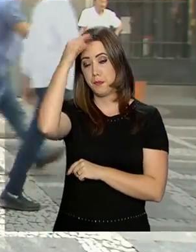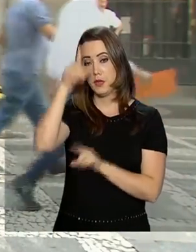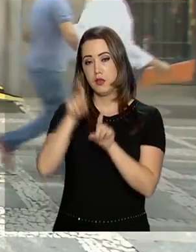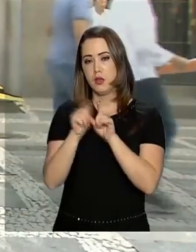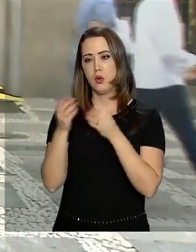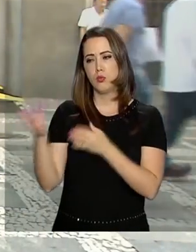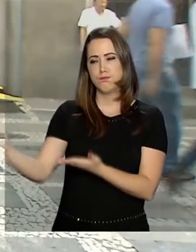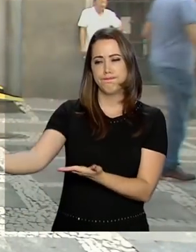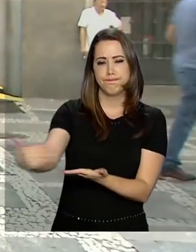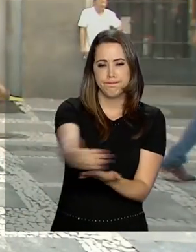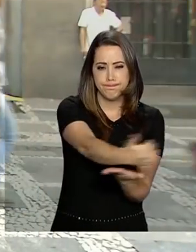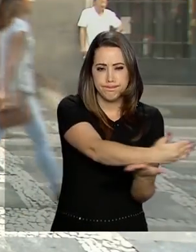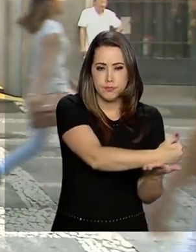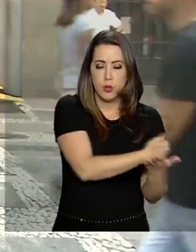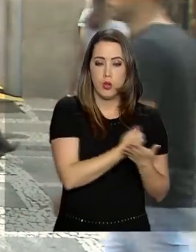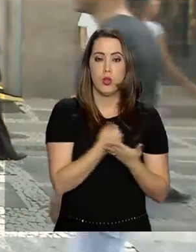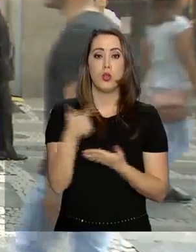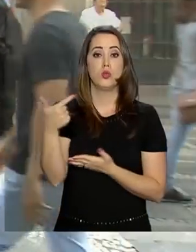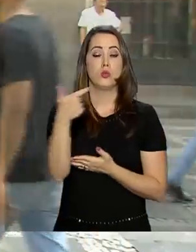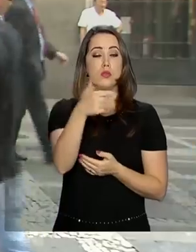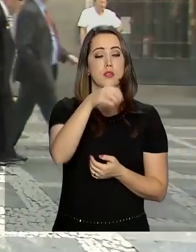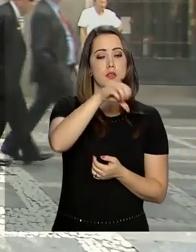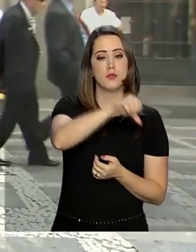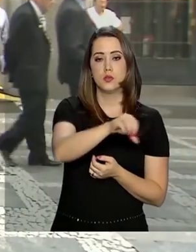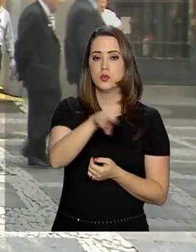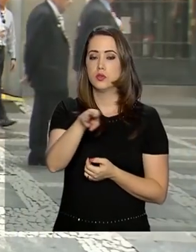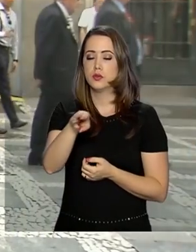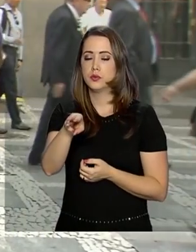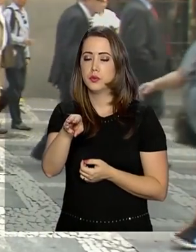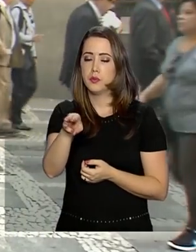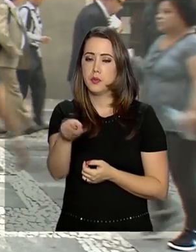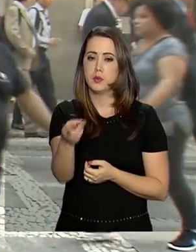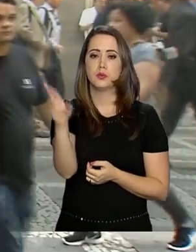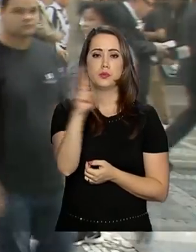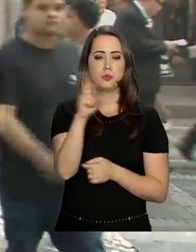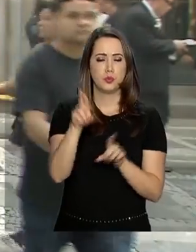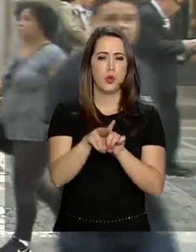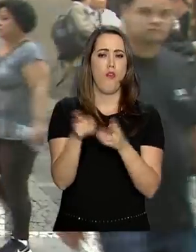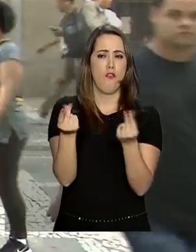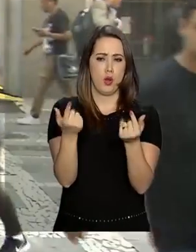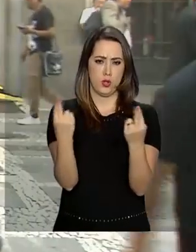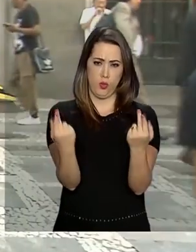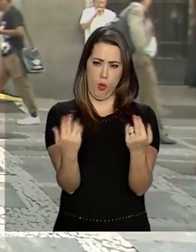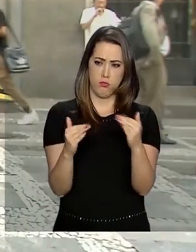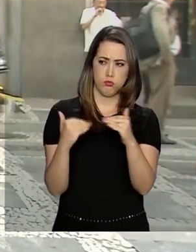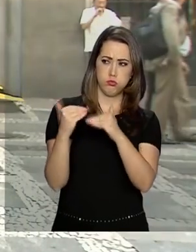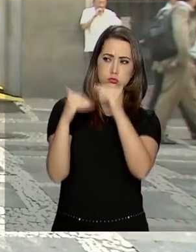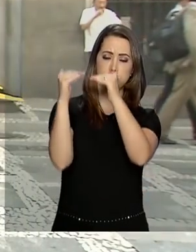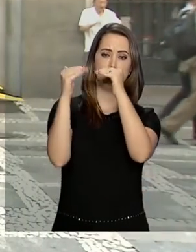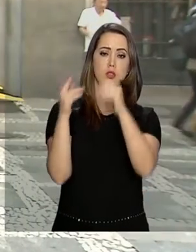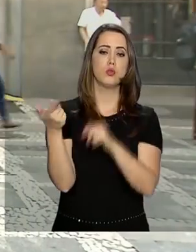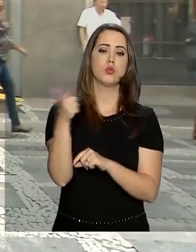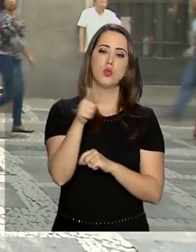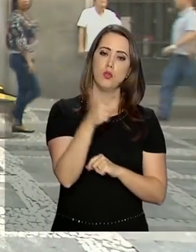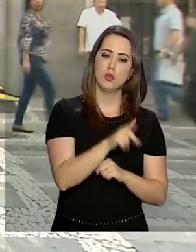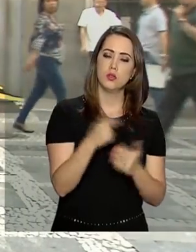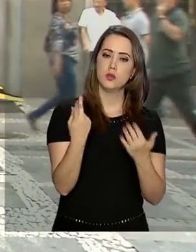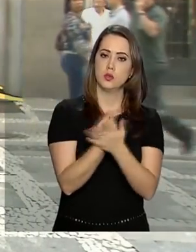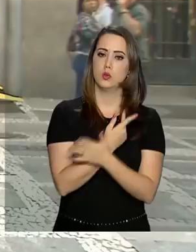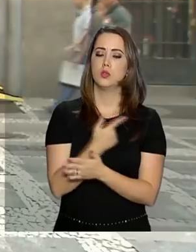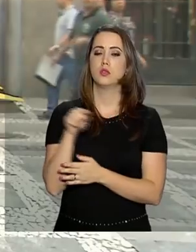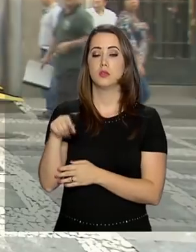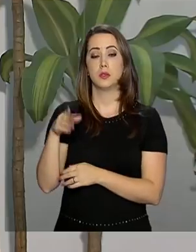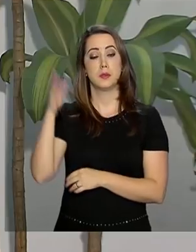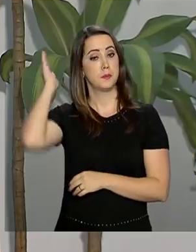219,5 de reais. A expectativa é que valores altos como esse voltem a se repetir no leilão dos